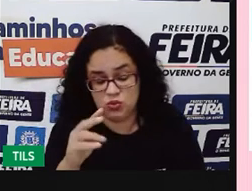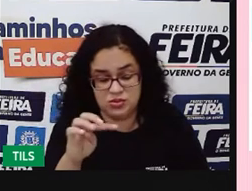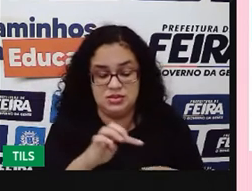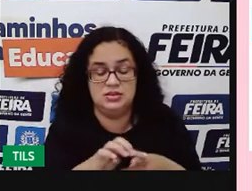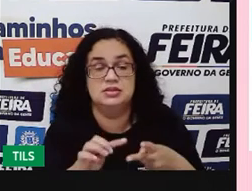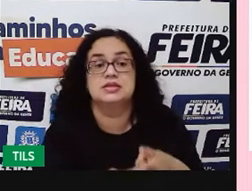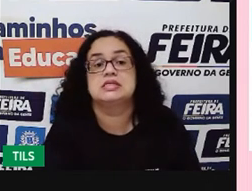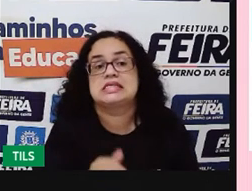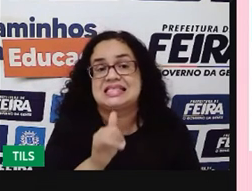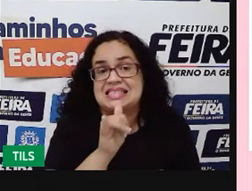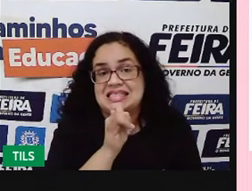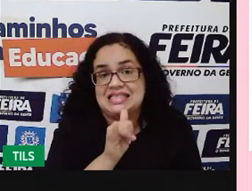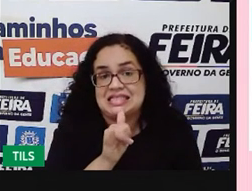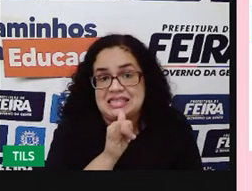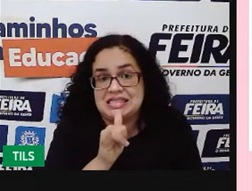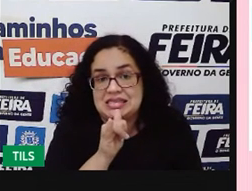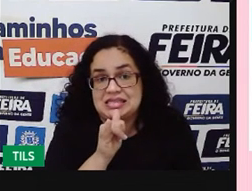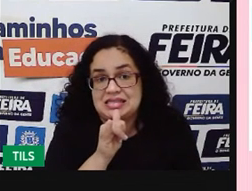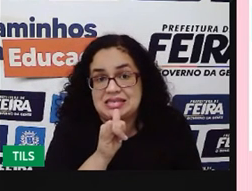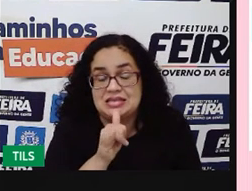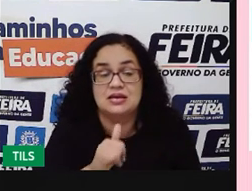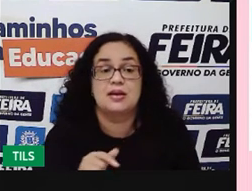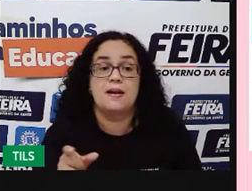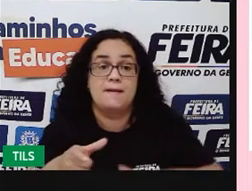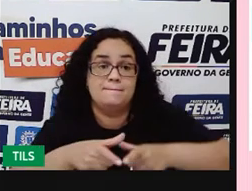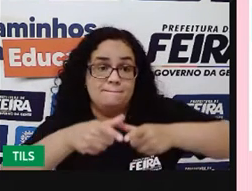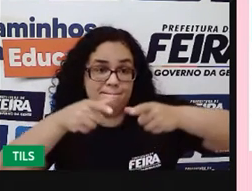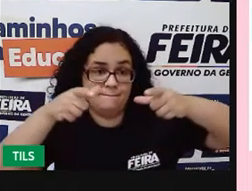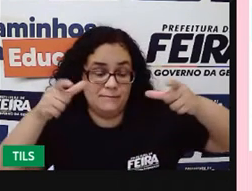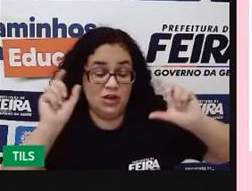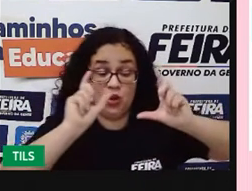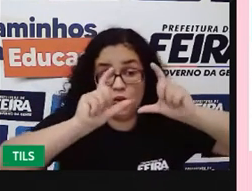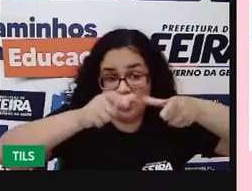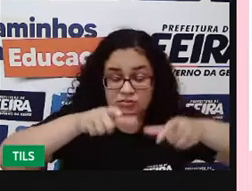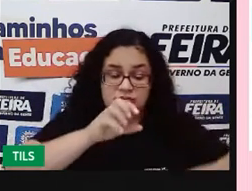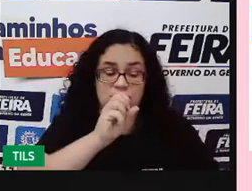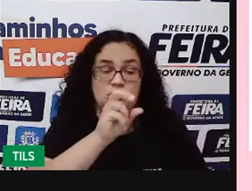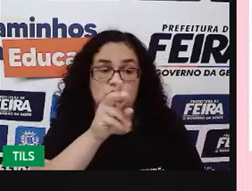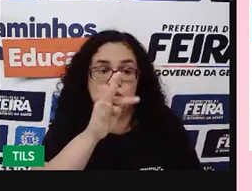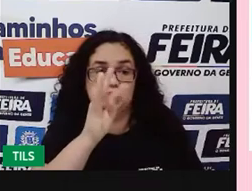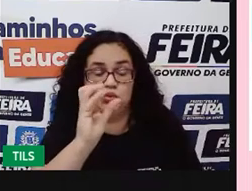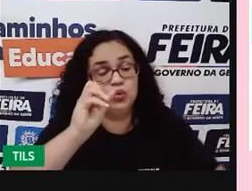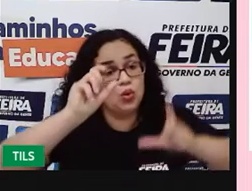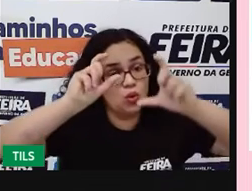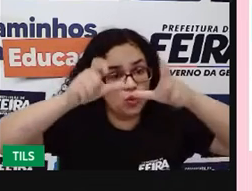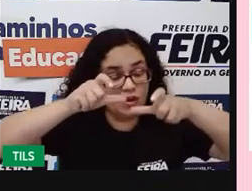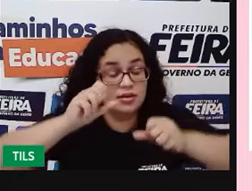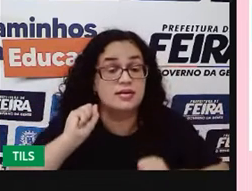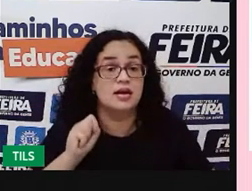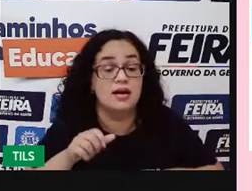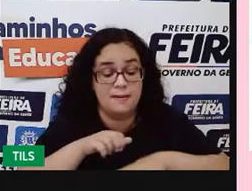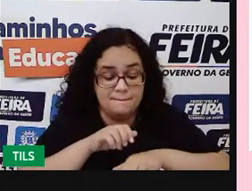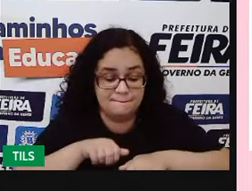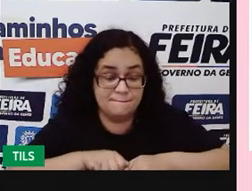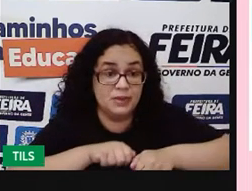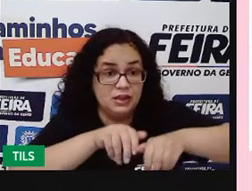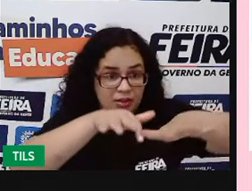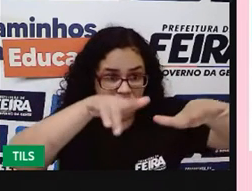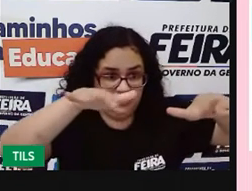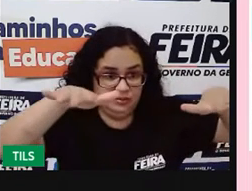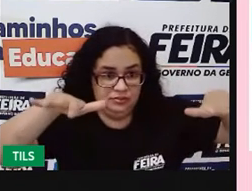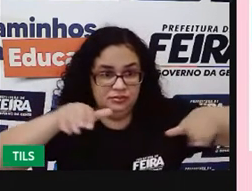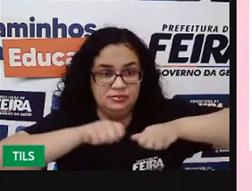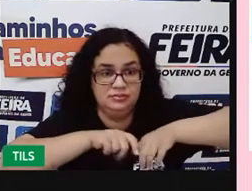que a Prodeu, eles mostram que o surto é algo mais localizado, específico, e a epidemia é quando essas